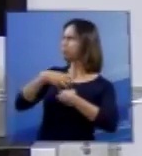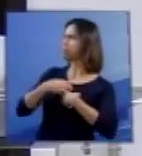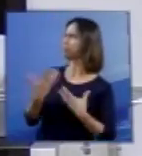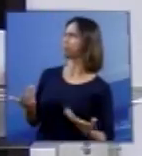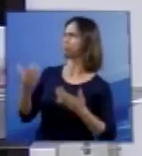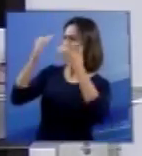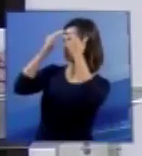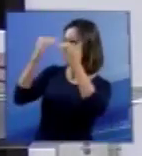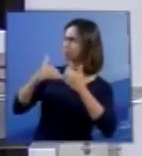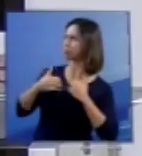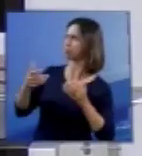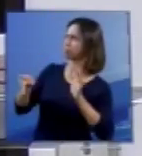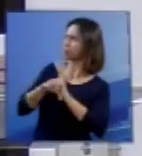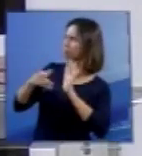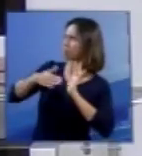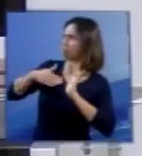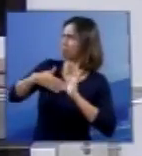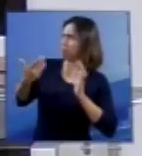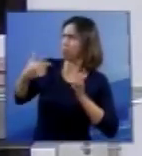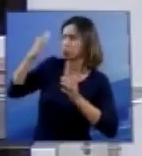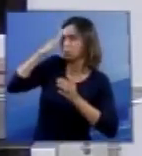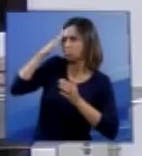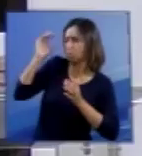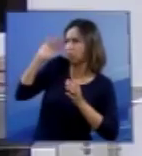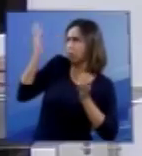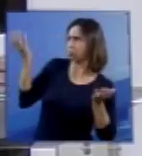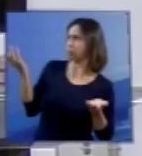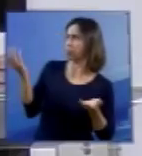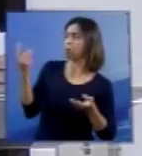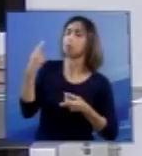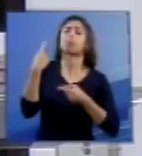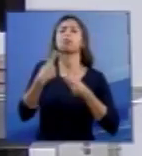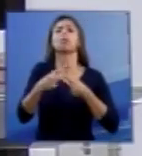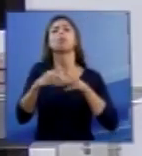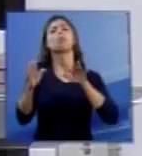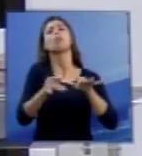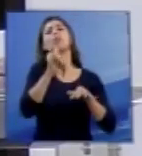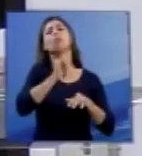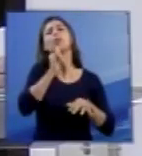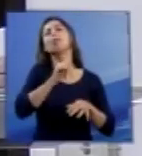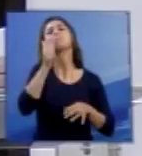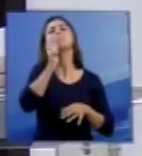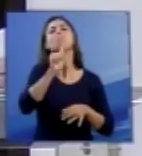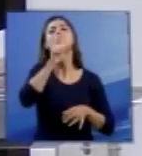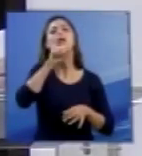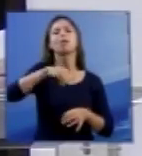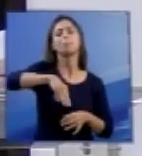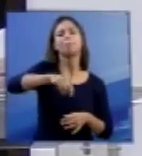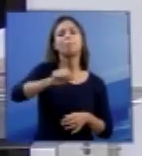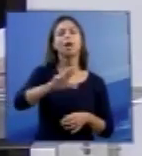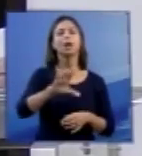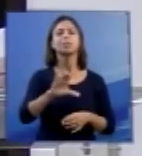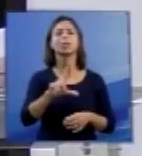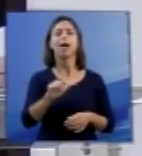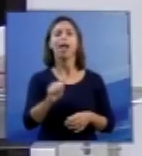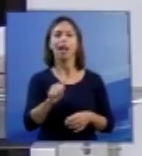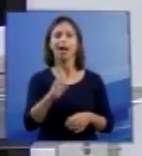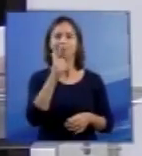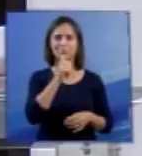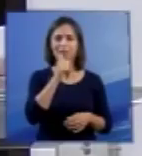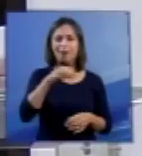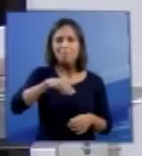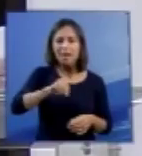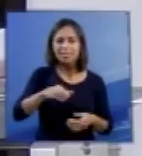Cacilda, a mãe de Marcela, que decidem manter a gravidez, mesmo sabendo que gera um nato morto,